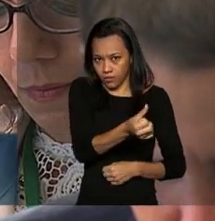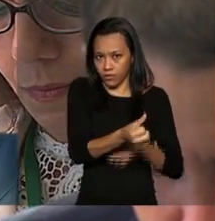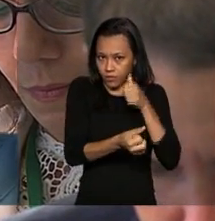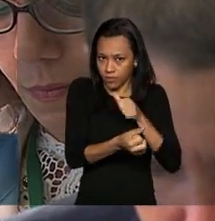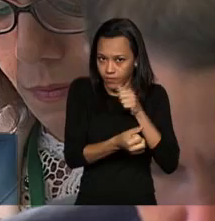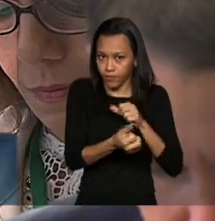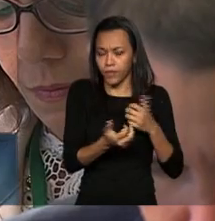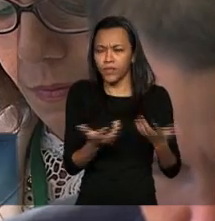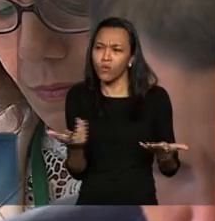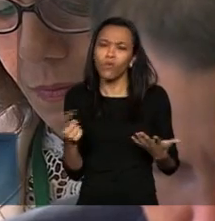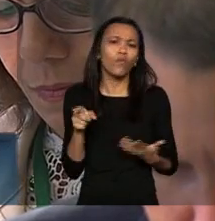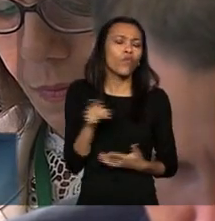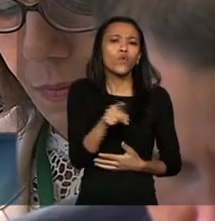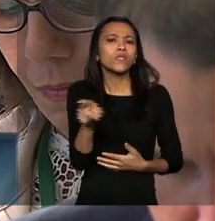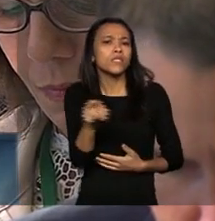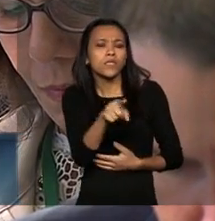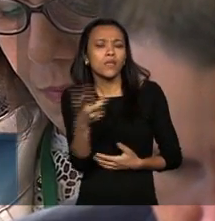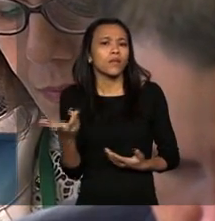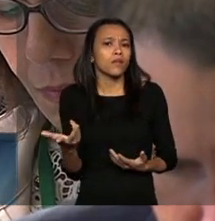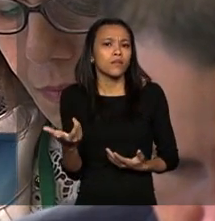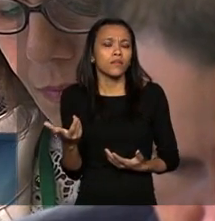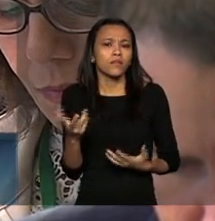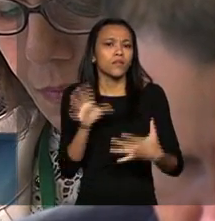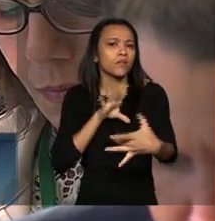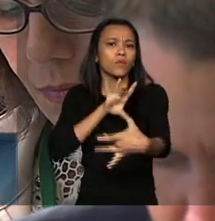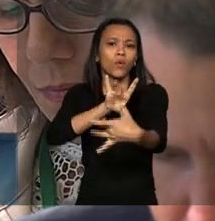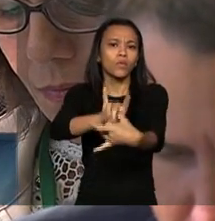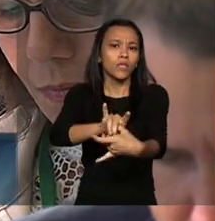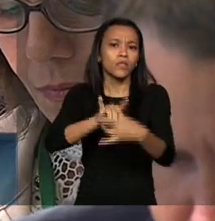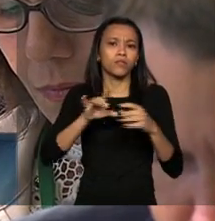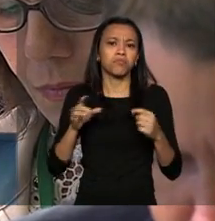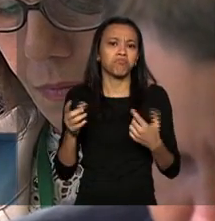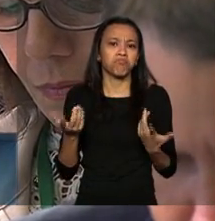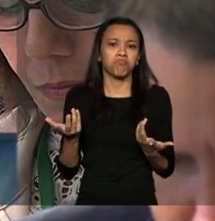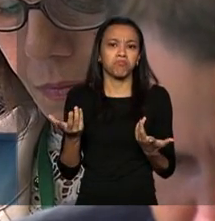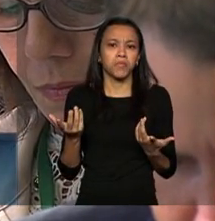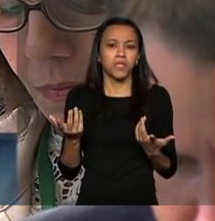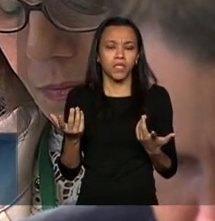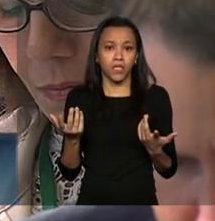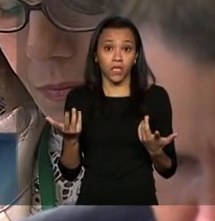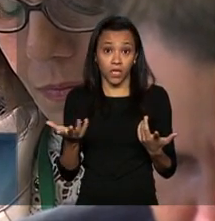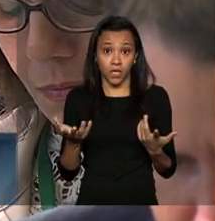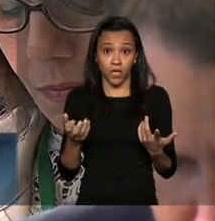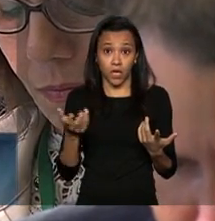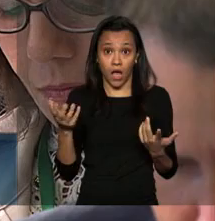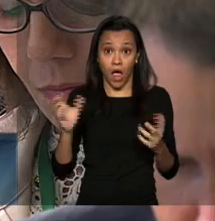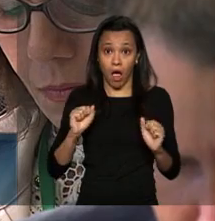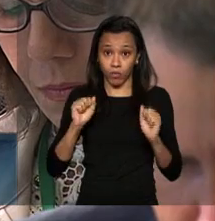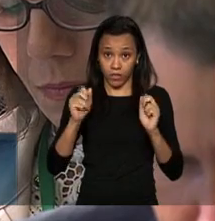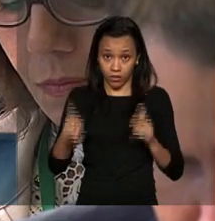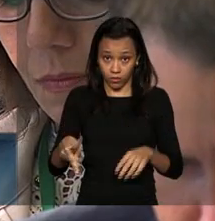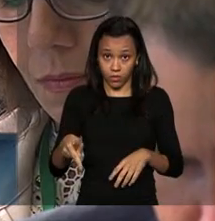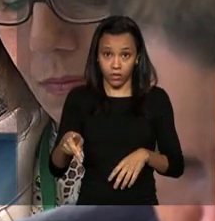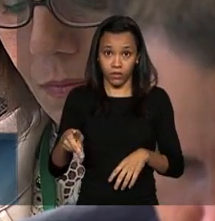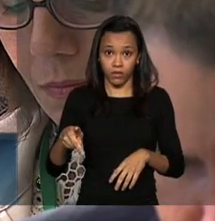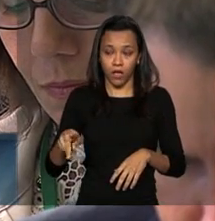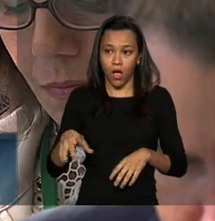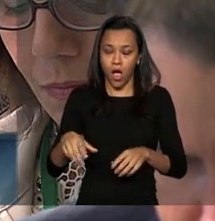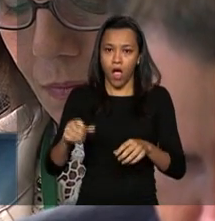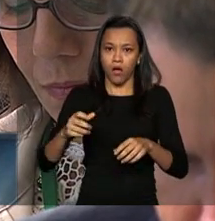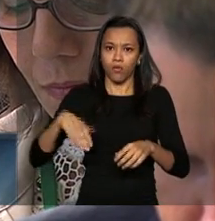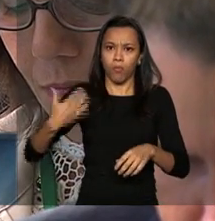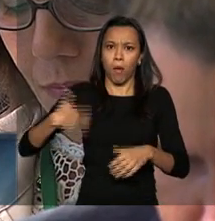vocês fazem alguma projeção de cenário de que eles não façam isso quer dizer de que o ritmo de aposentadorias continue